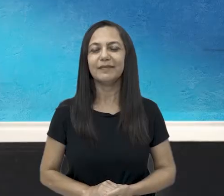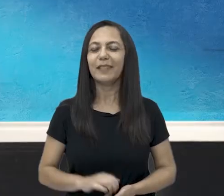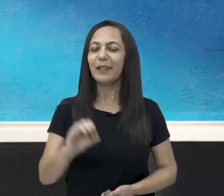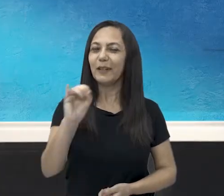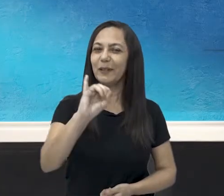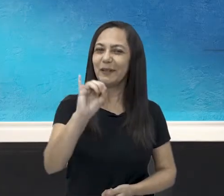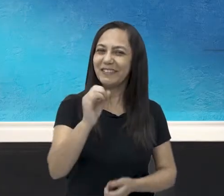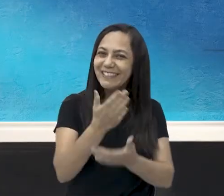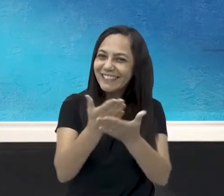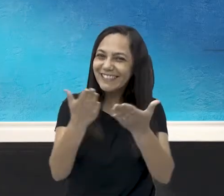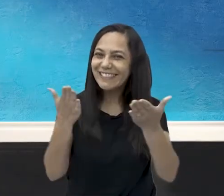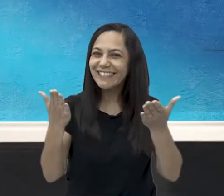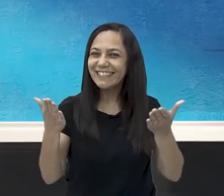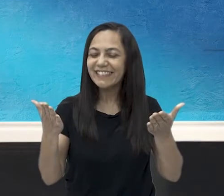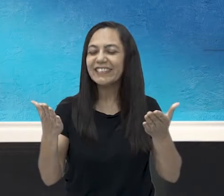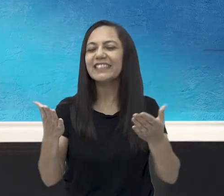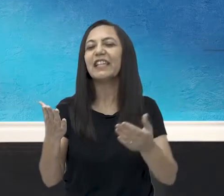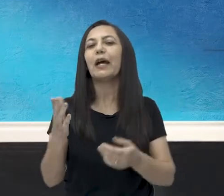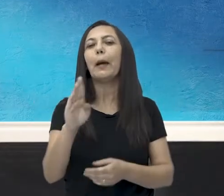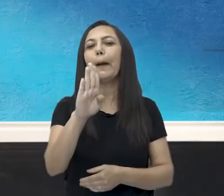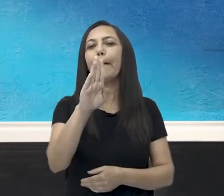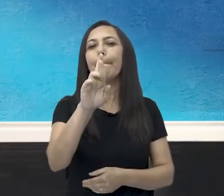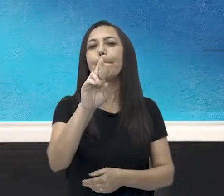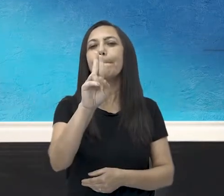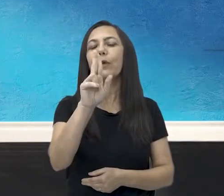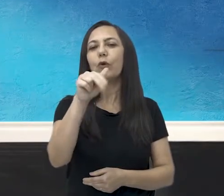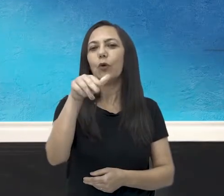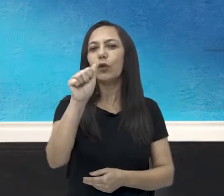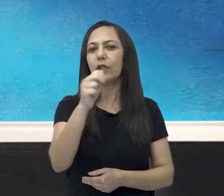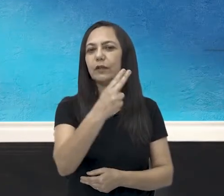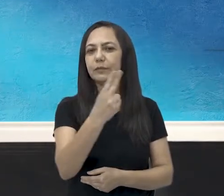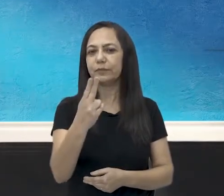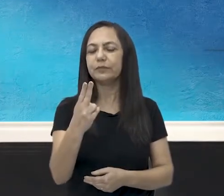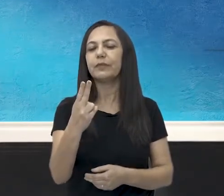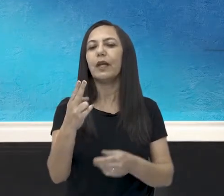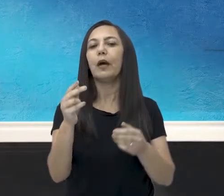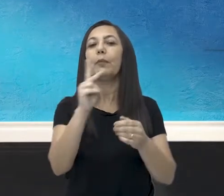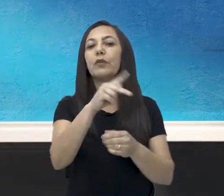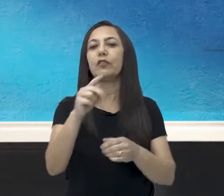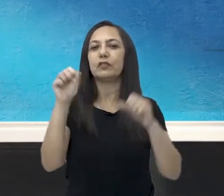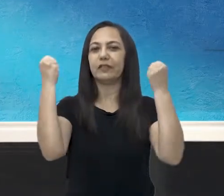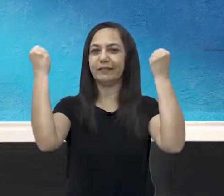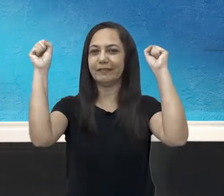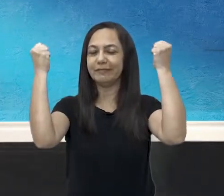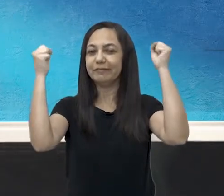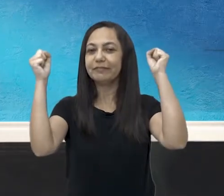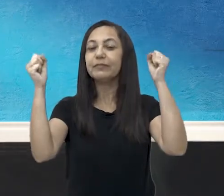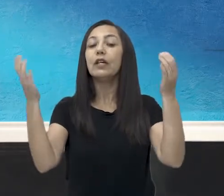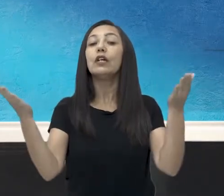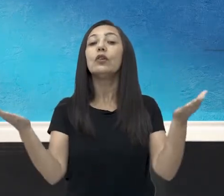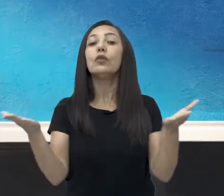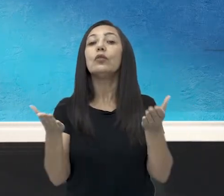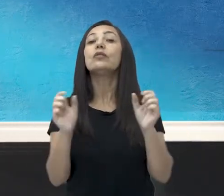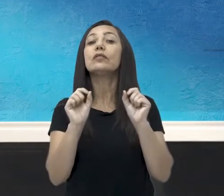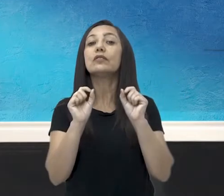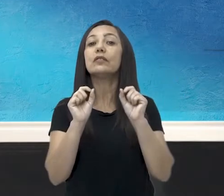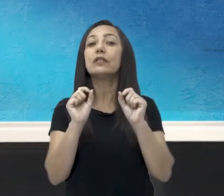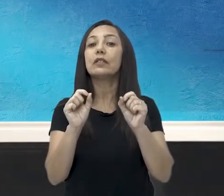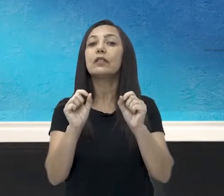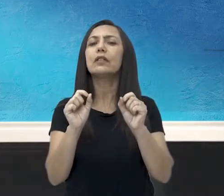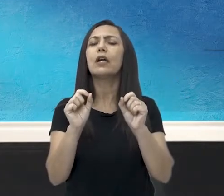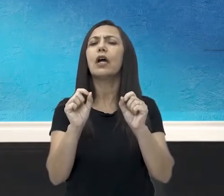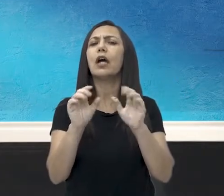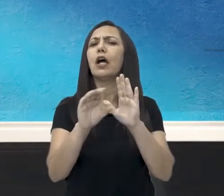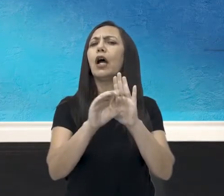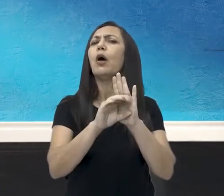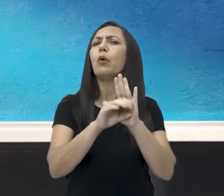Olá pessoal, eu me chamo Bruna Andrade, sou professora de educação física e hoje eu vim trazer para vocês o